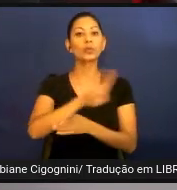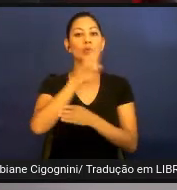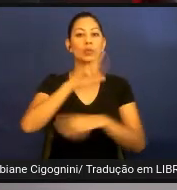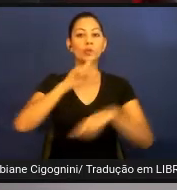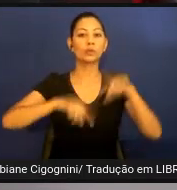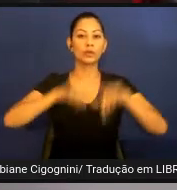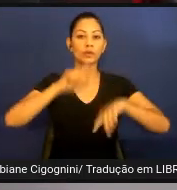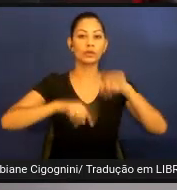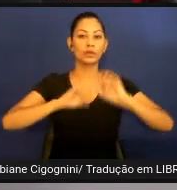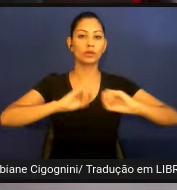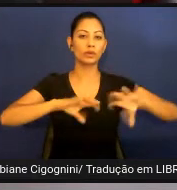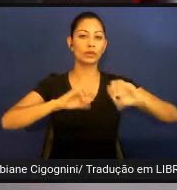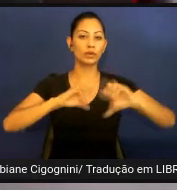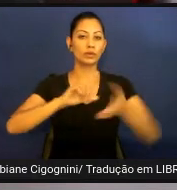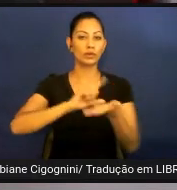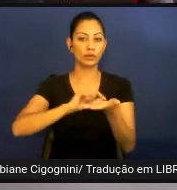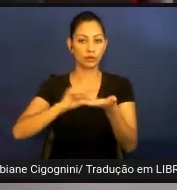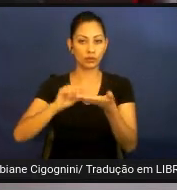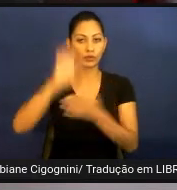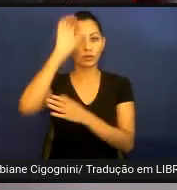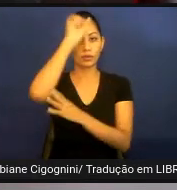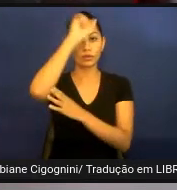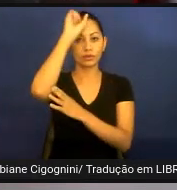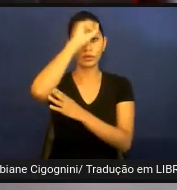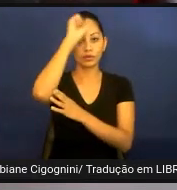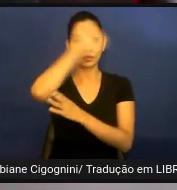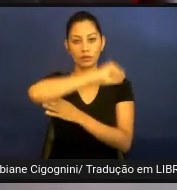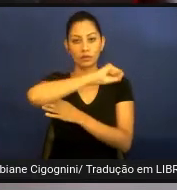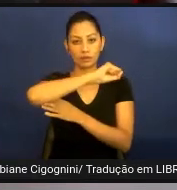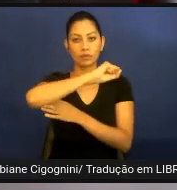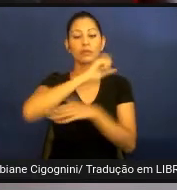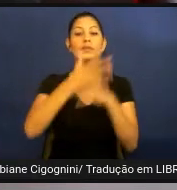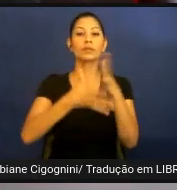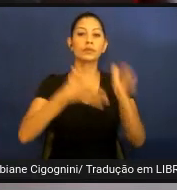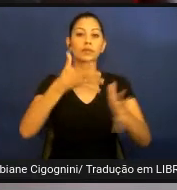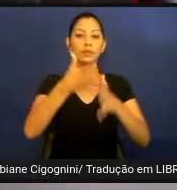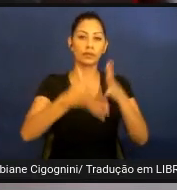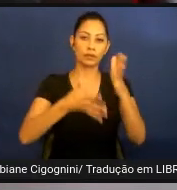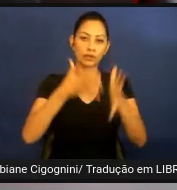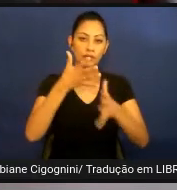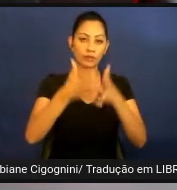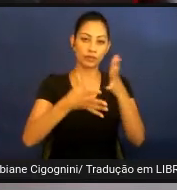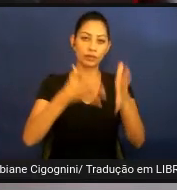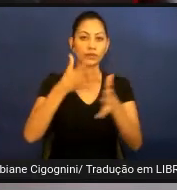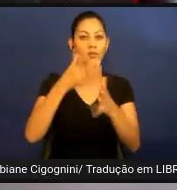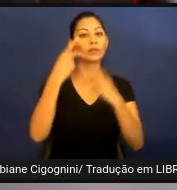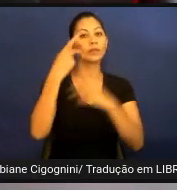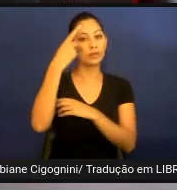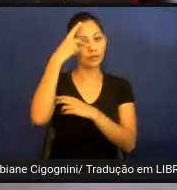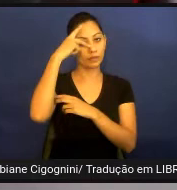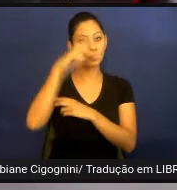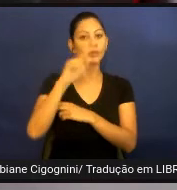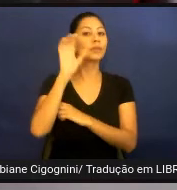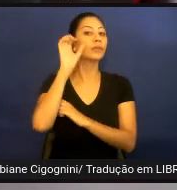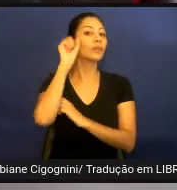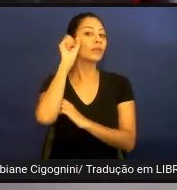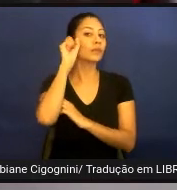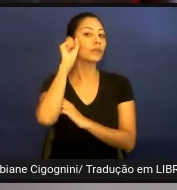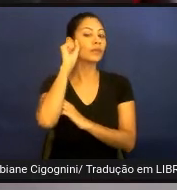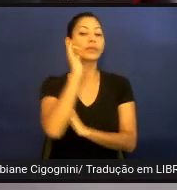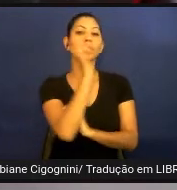Educacionais Digitais no Aprendizado da Língua Brasileira de Sinais, Libras por Ouvites, um relato de experiência.